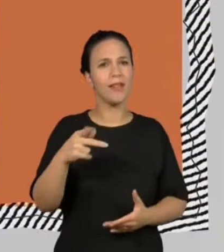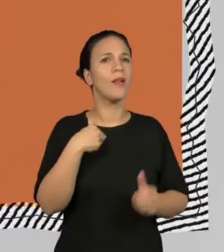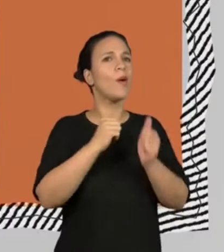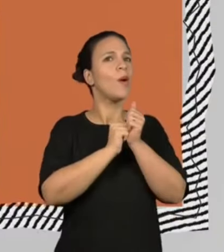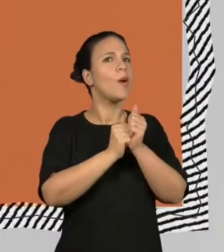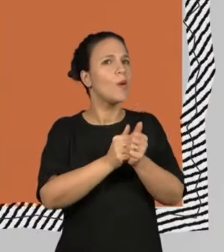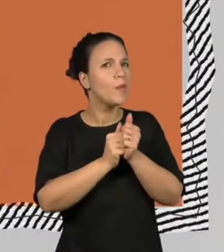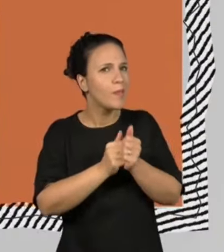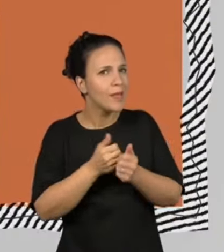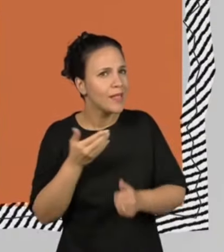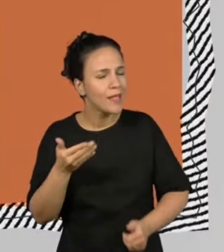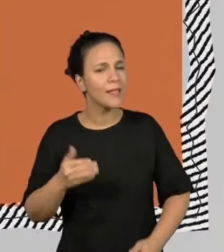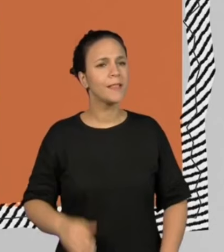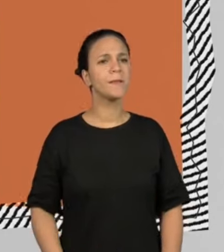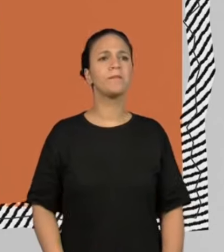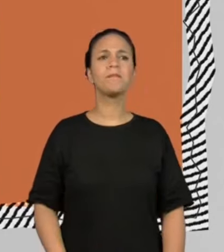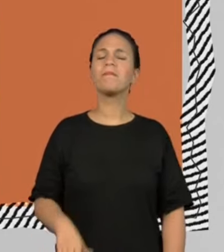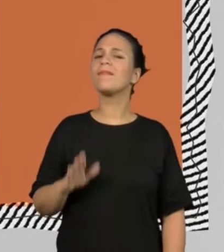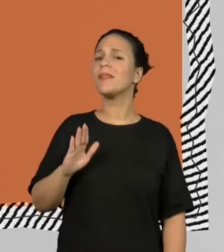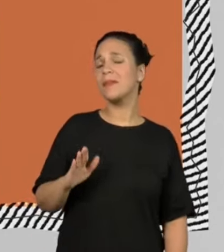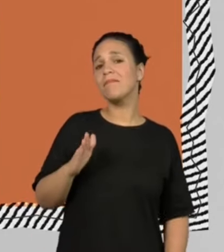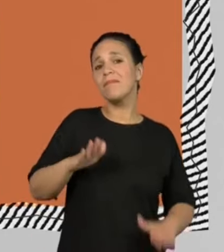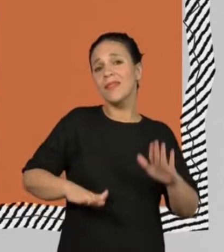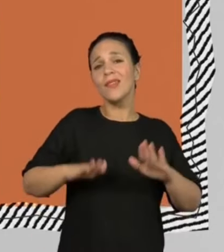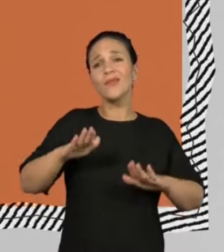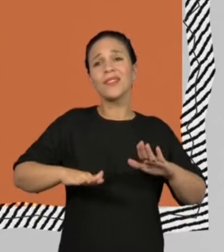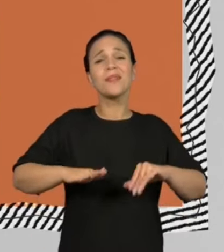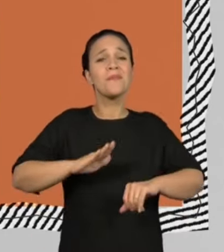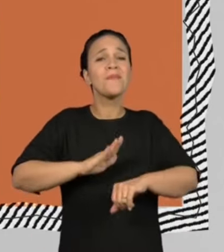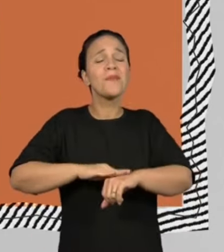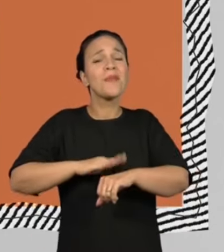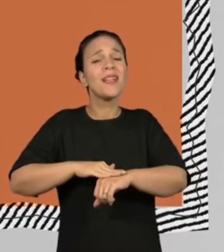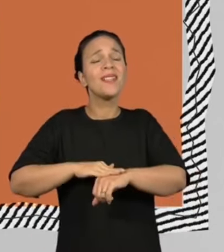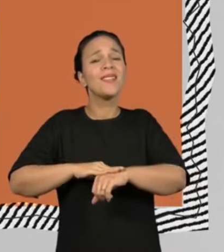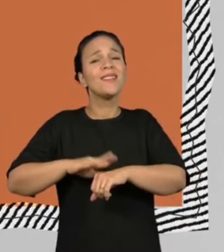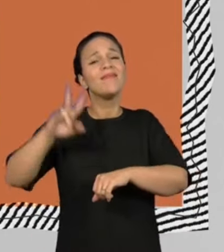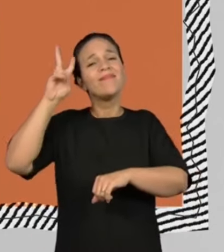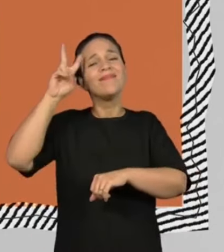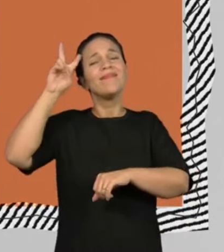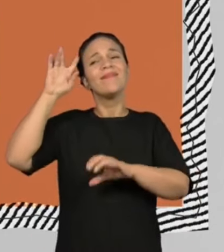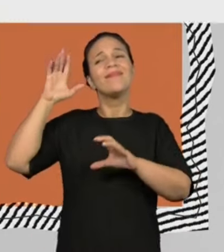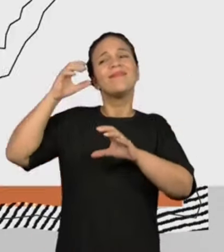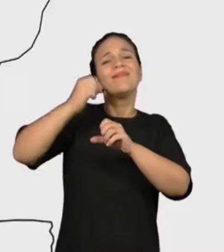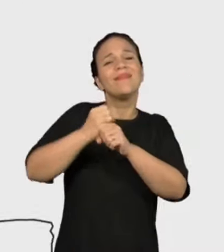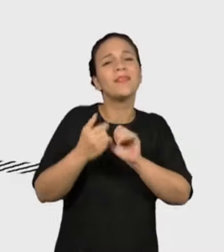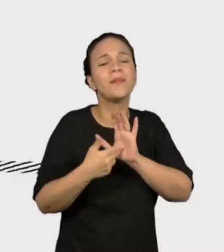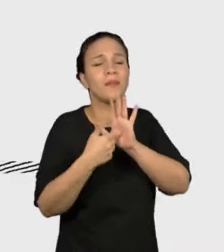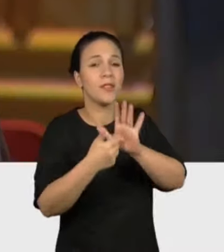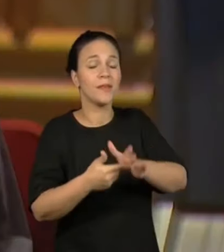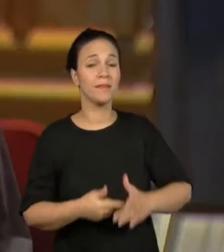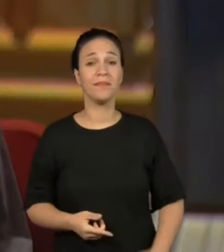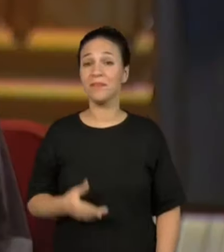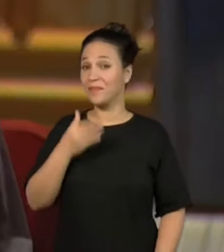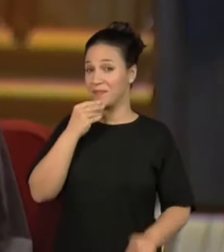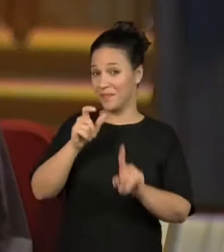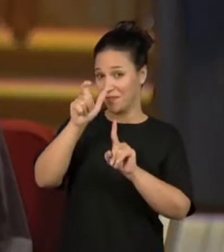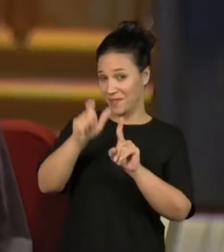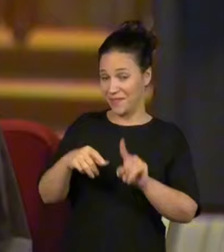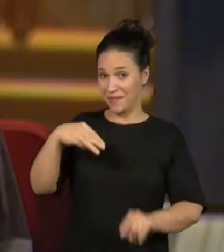mas eu acho que talvez é hora de trazer mais essa figura. O Marcelo